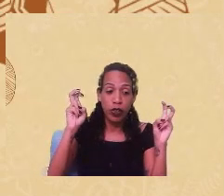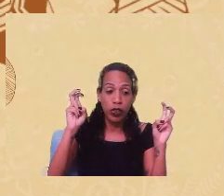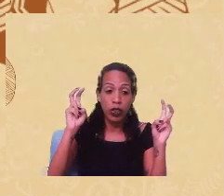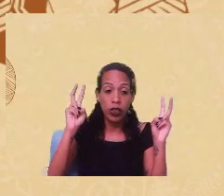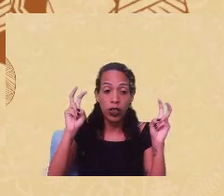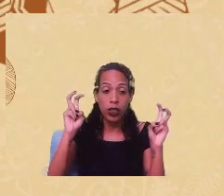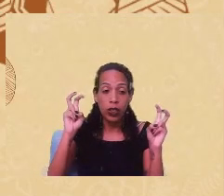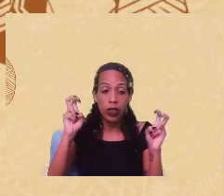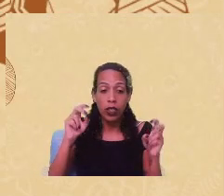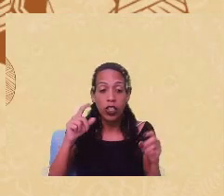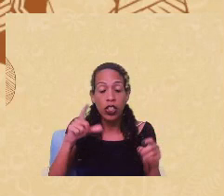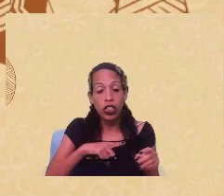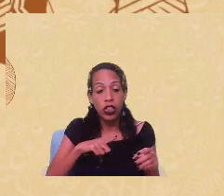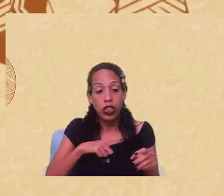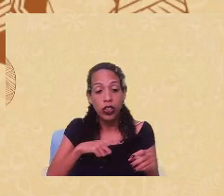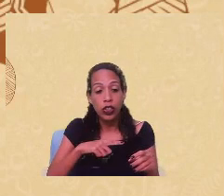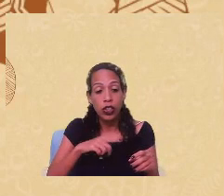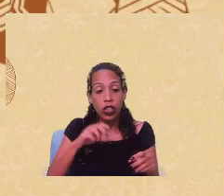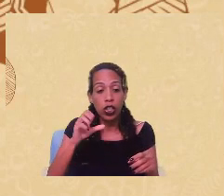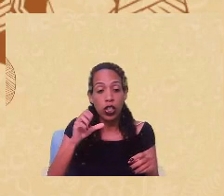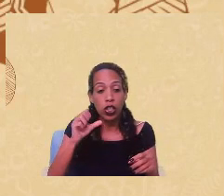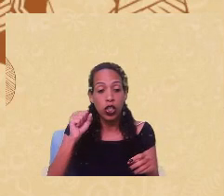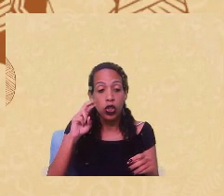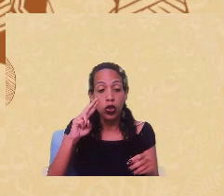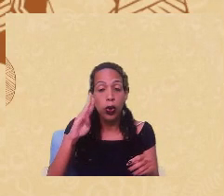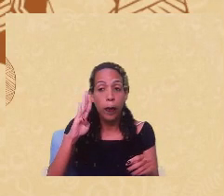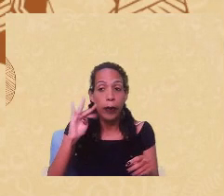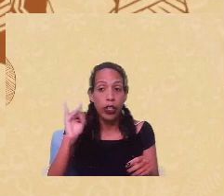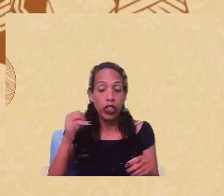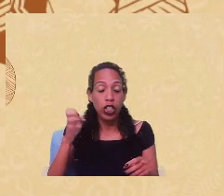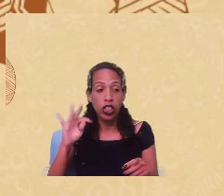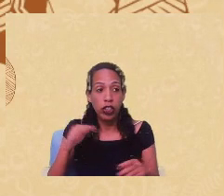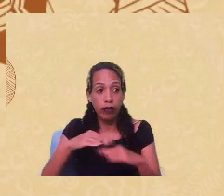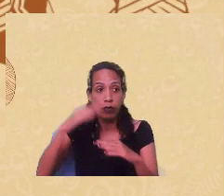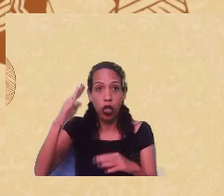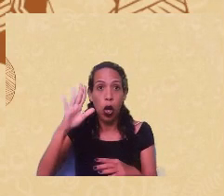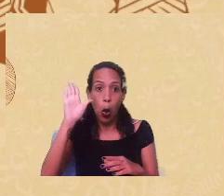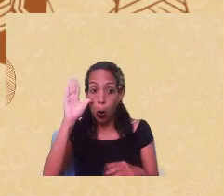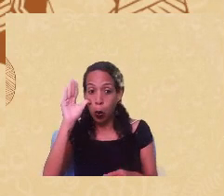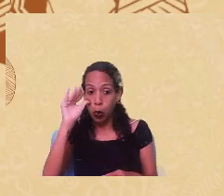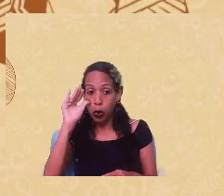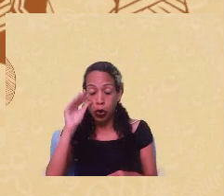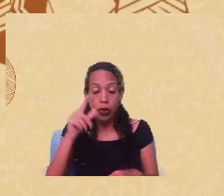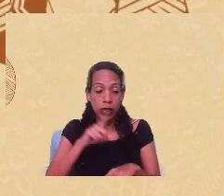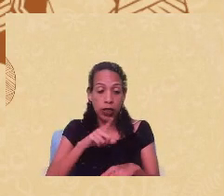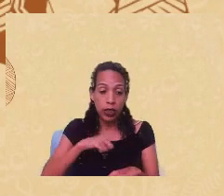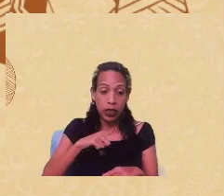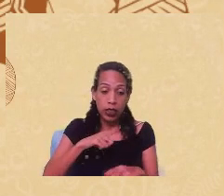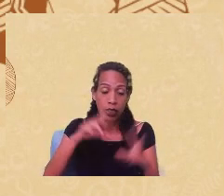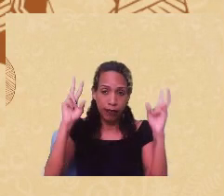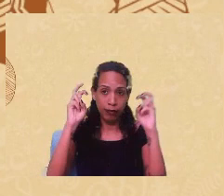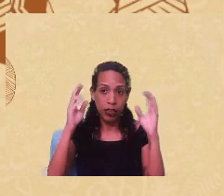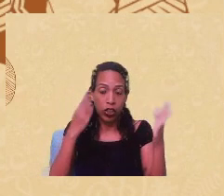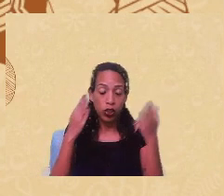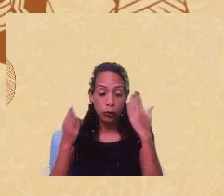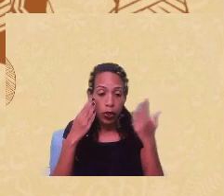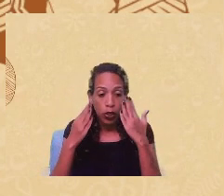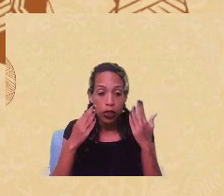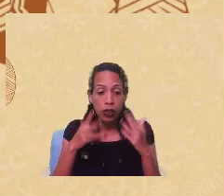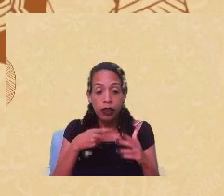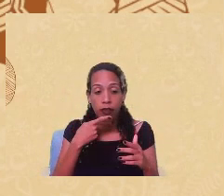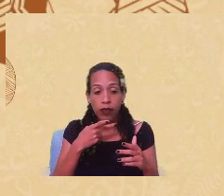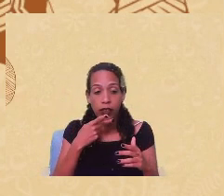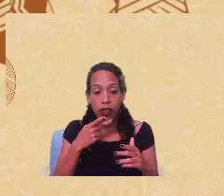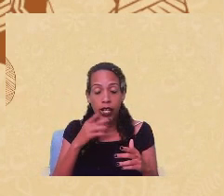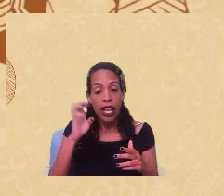de um aspecto subjetivo relevante. Curiosamente, um dos termos psicológicos mais difundidos e conhecidos é a